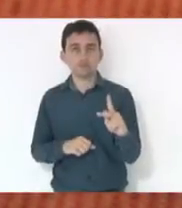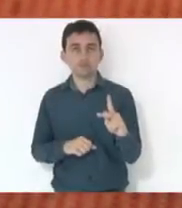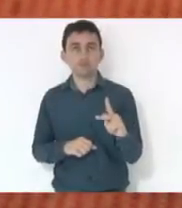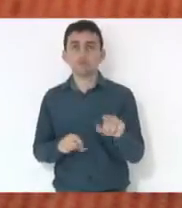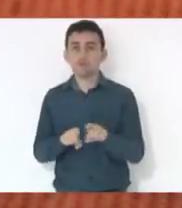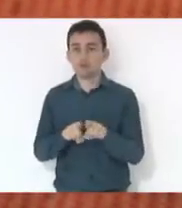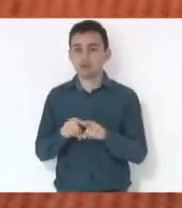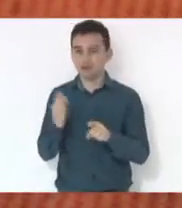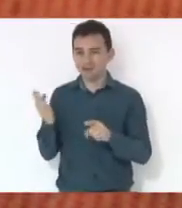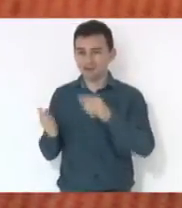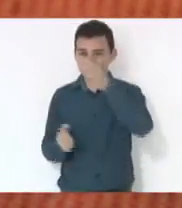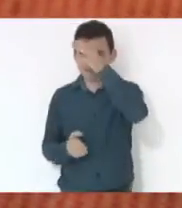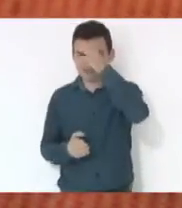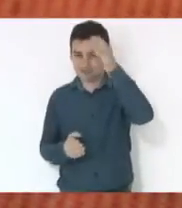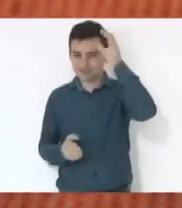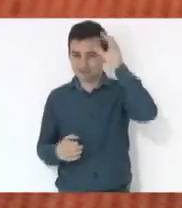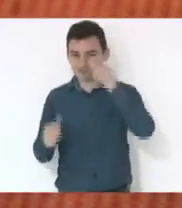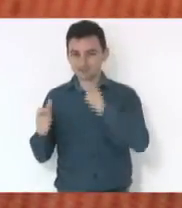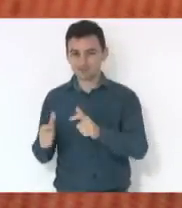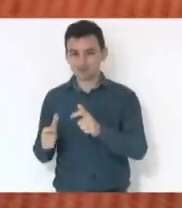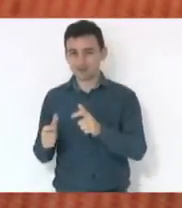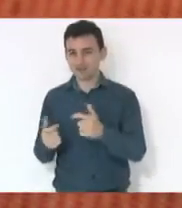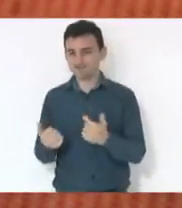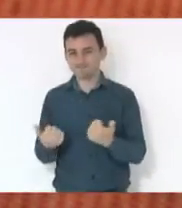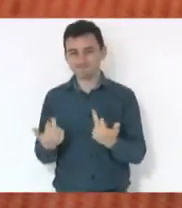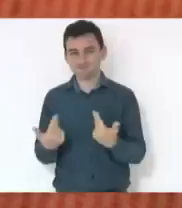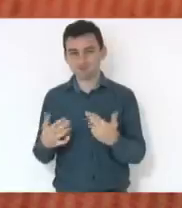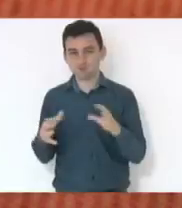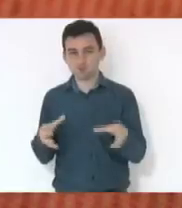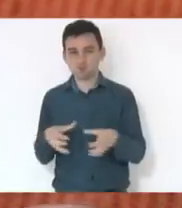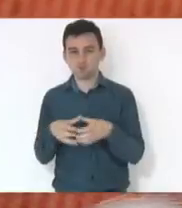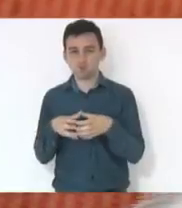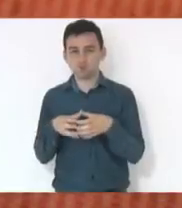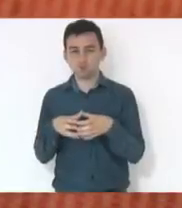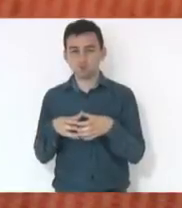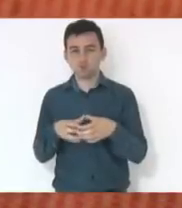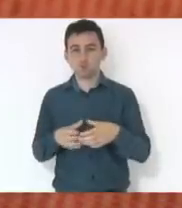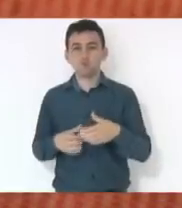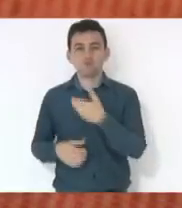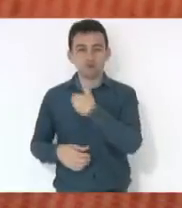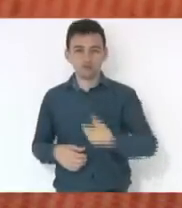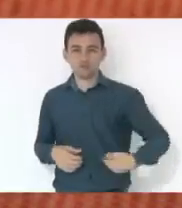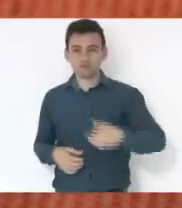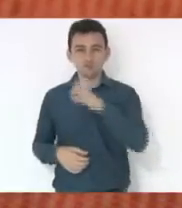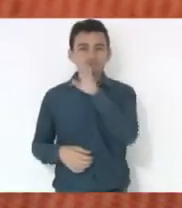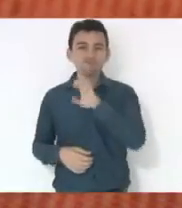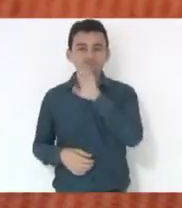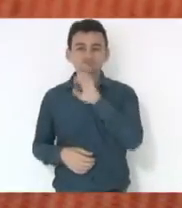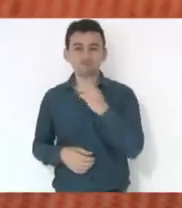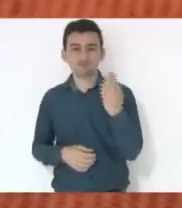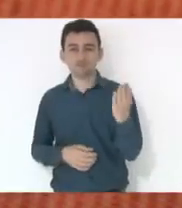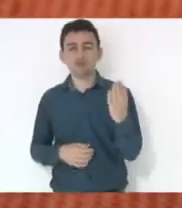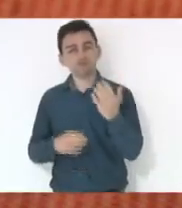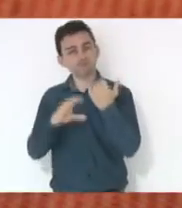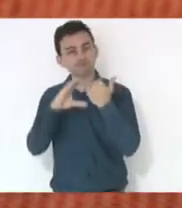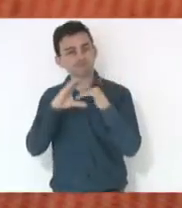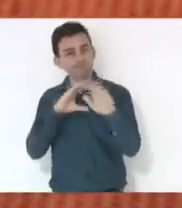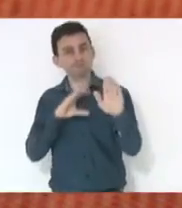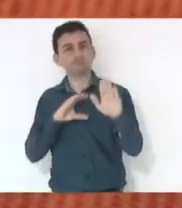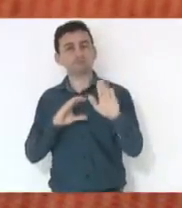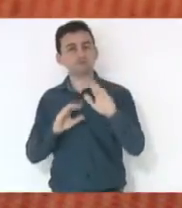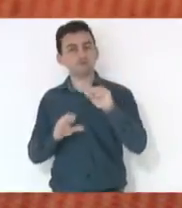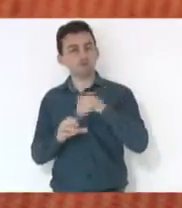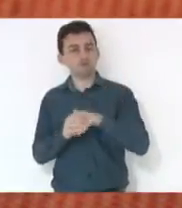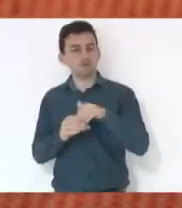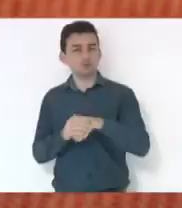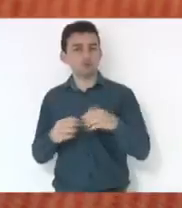decriciúma, portanto, da mesma base do governador Eduardo Moreira, que faça o encaminhamento dessa votação.